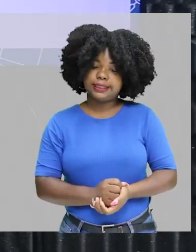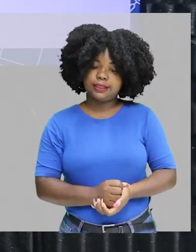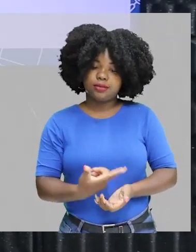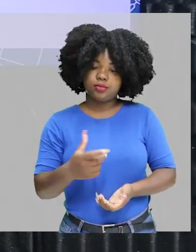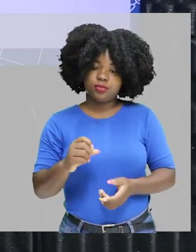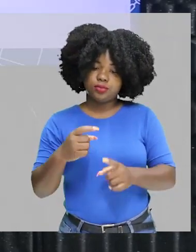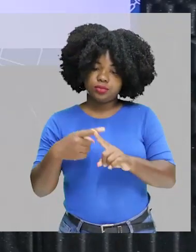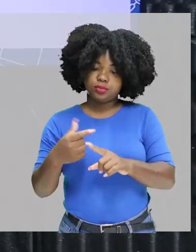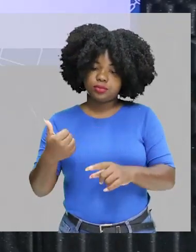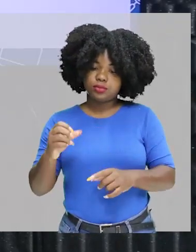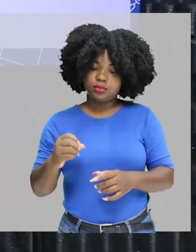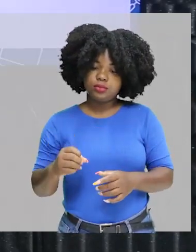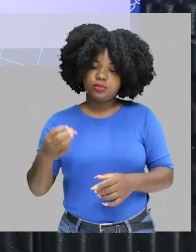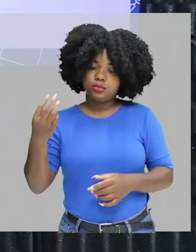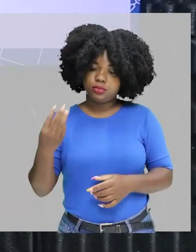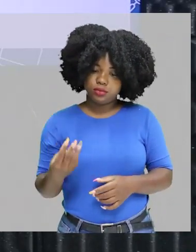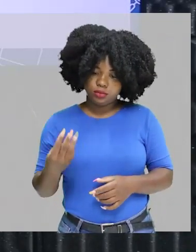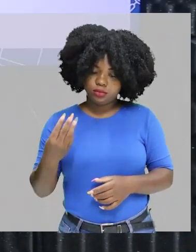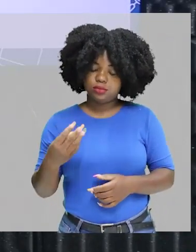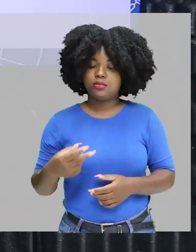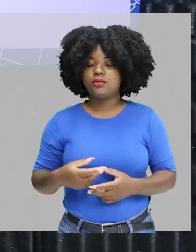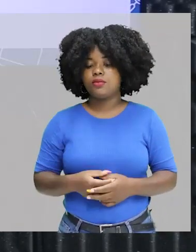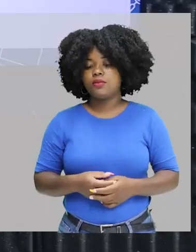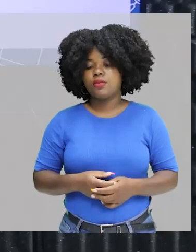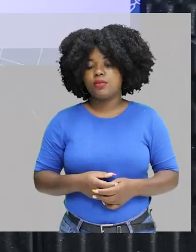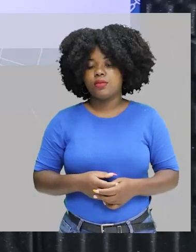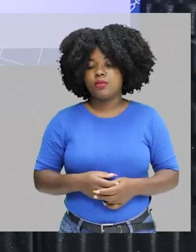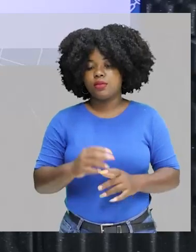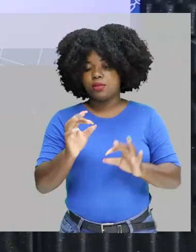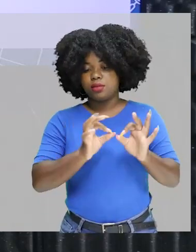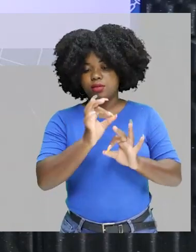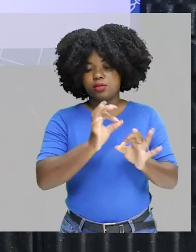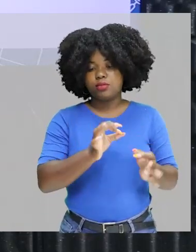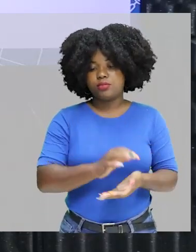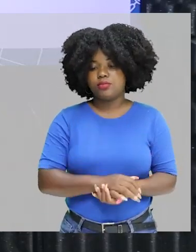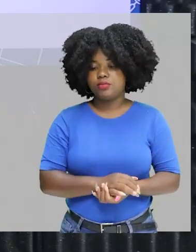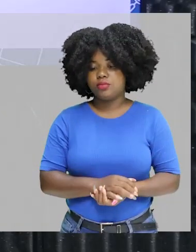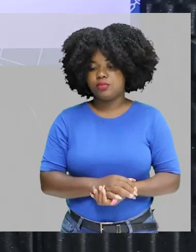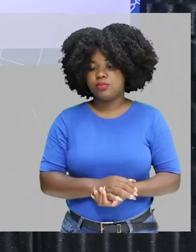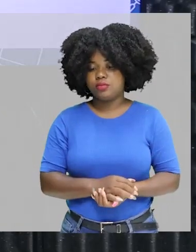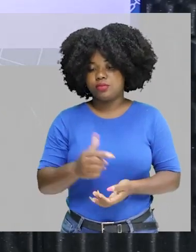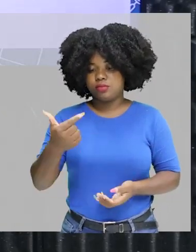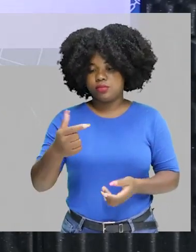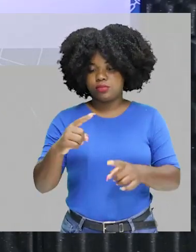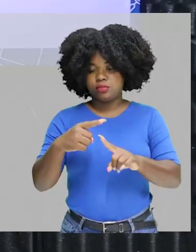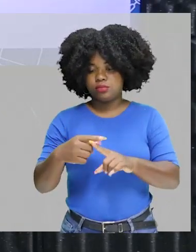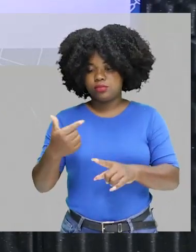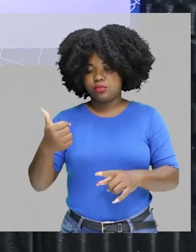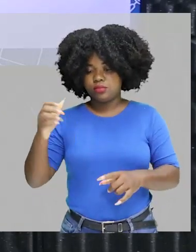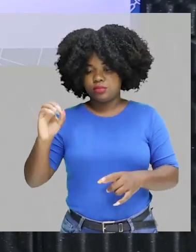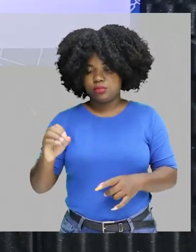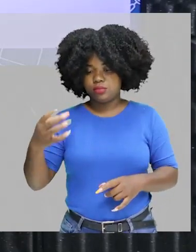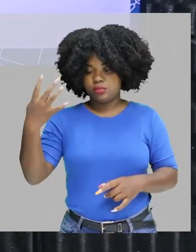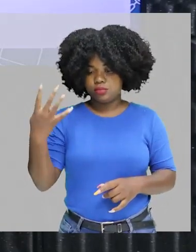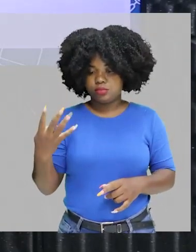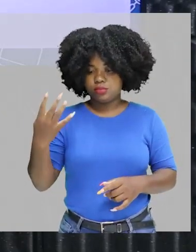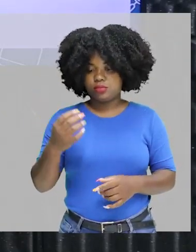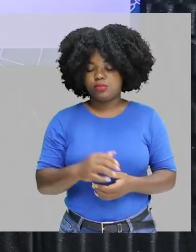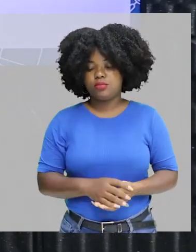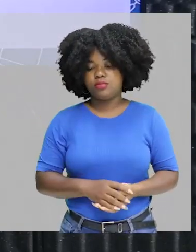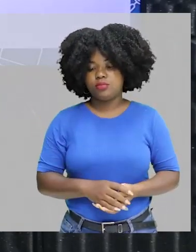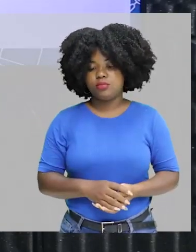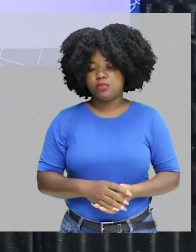20 vezes 10 elevado a 3. Ou, trabalhando em notação científica, 2 vezes 10 elevado a quarta